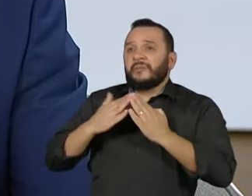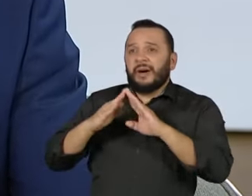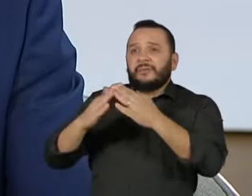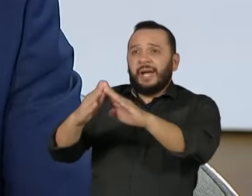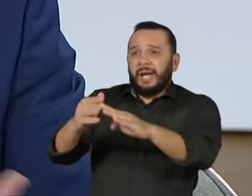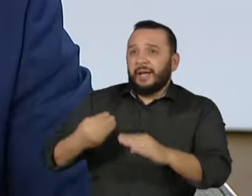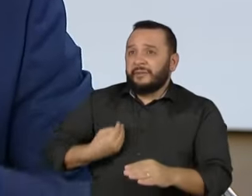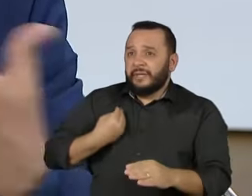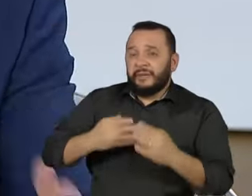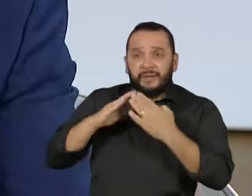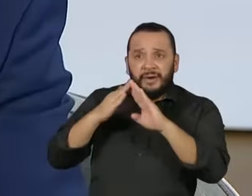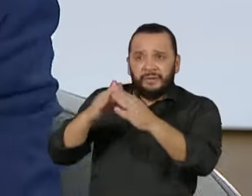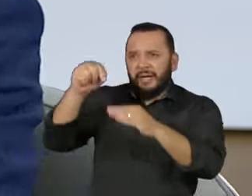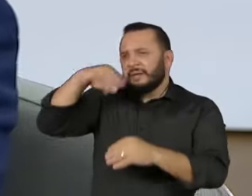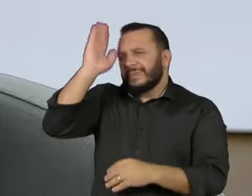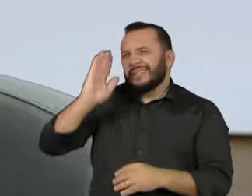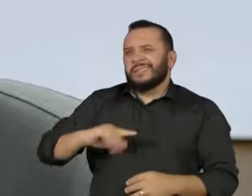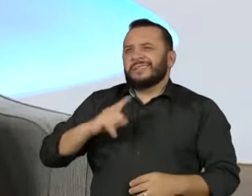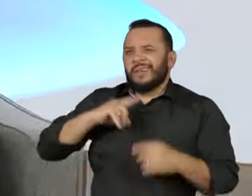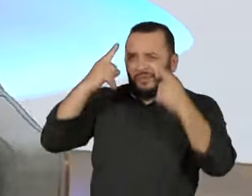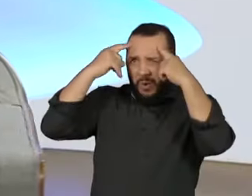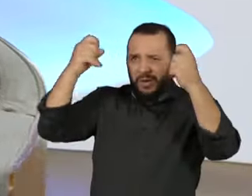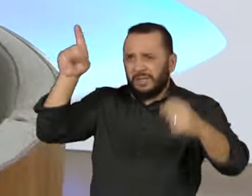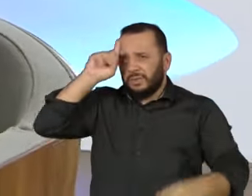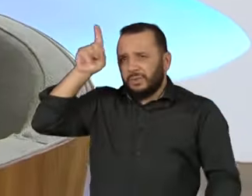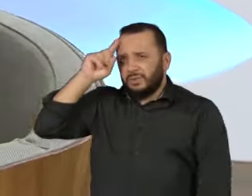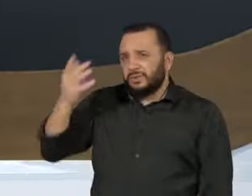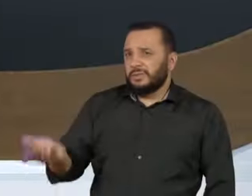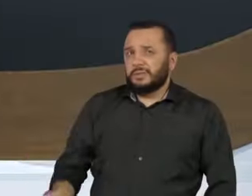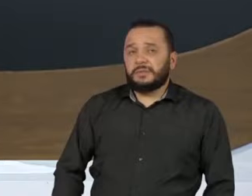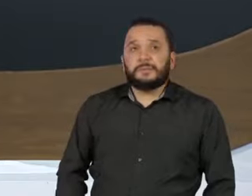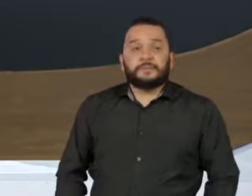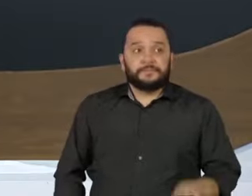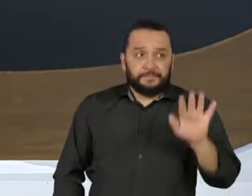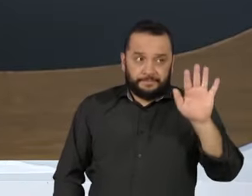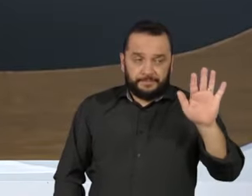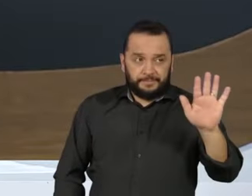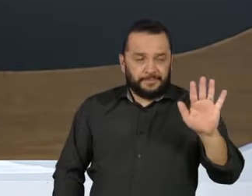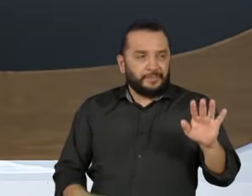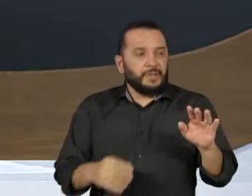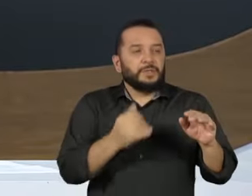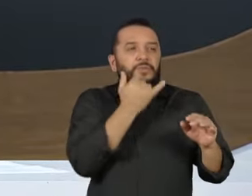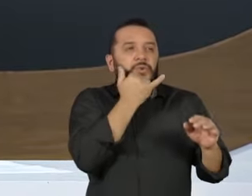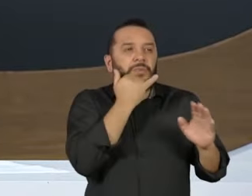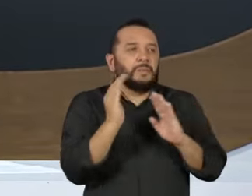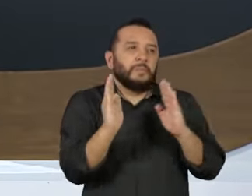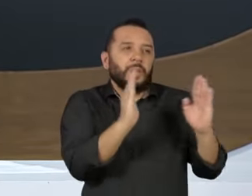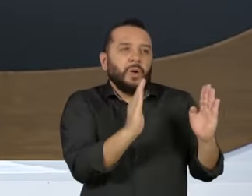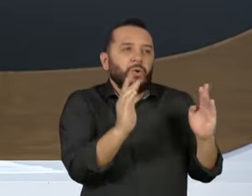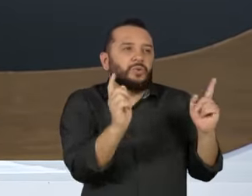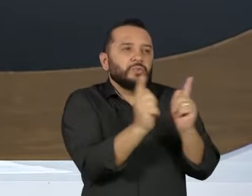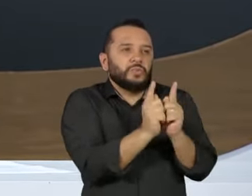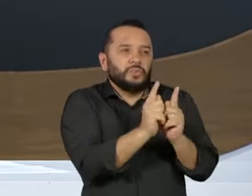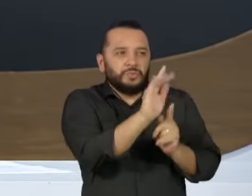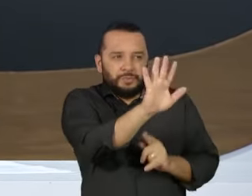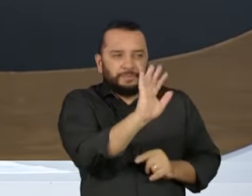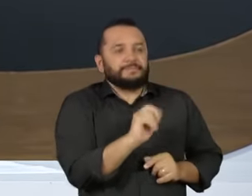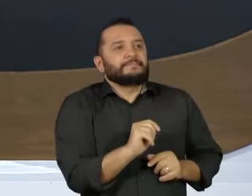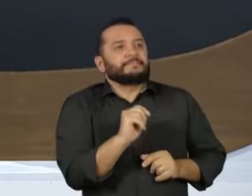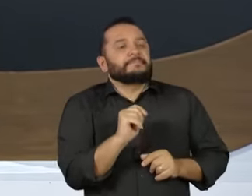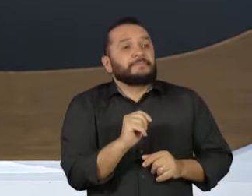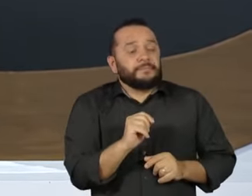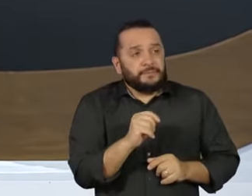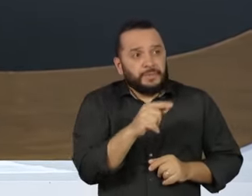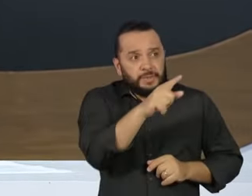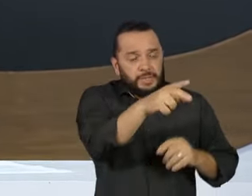brasileiras, sabe? O que vive no dia a dia. Desculpe, Vera. Não, é só porque esses três blocos são realmente mais curtos e a gente entrou agora muito